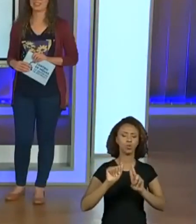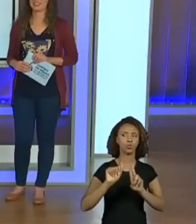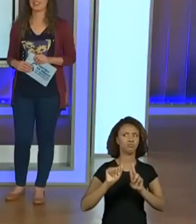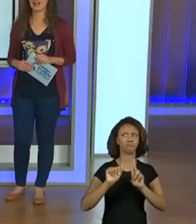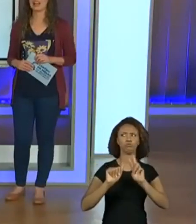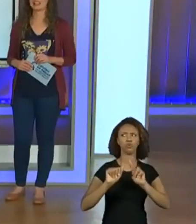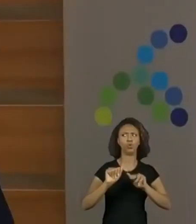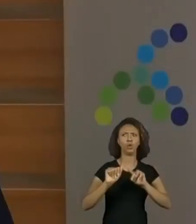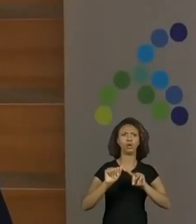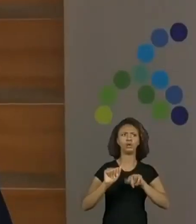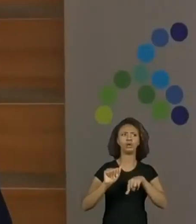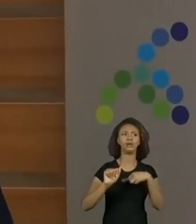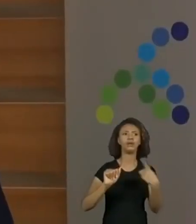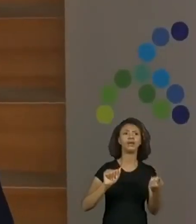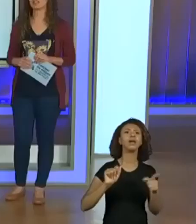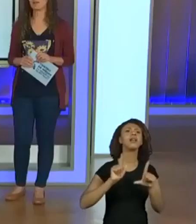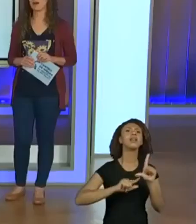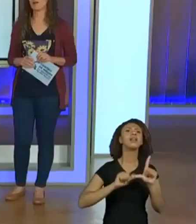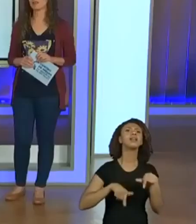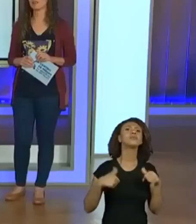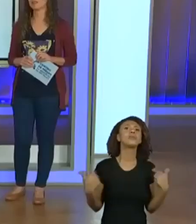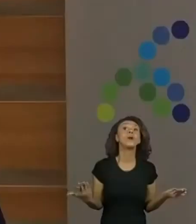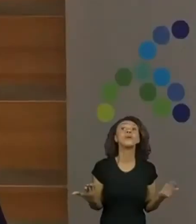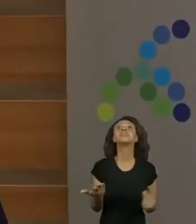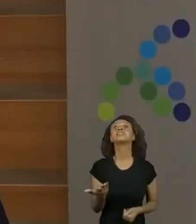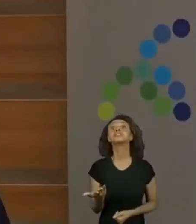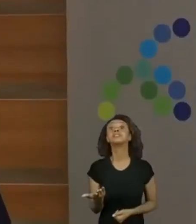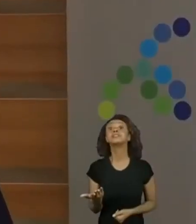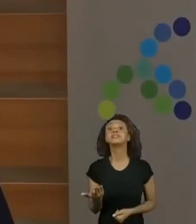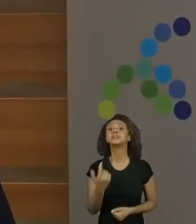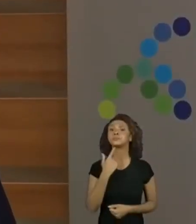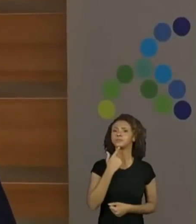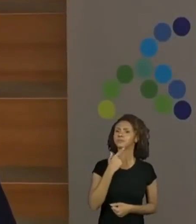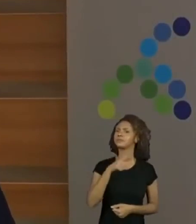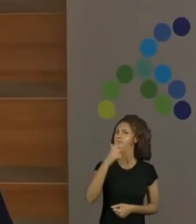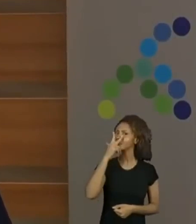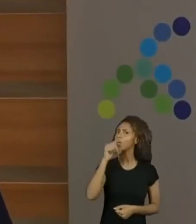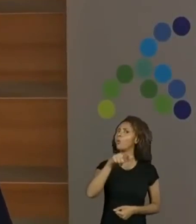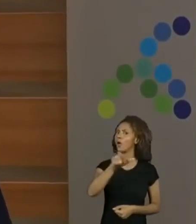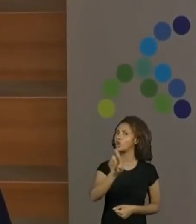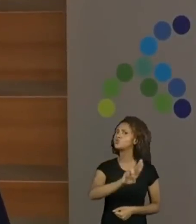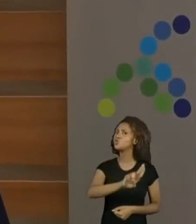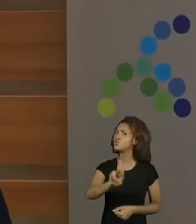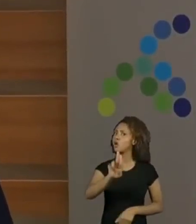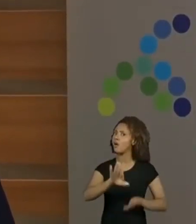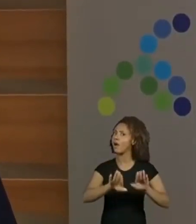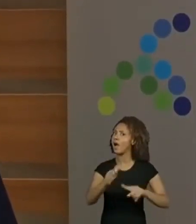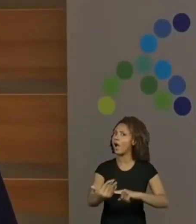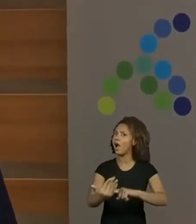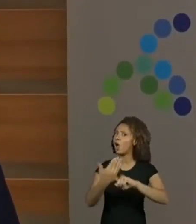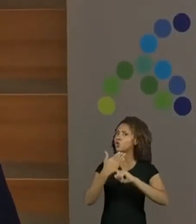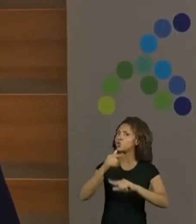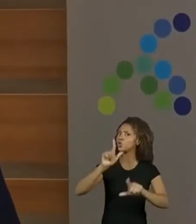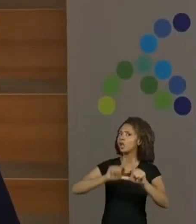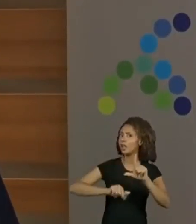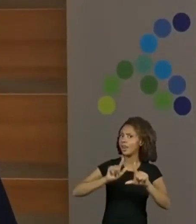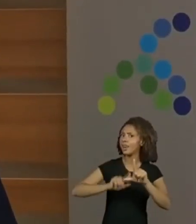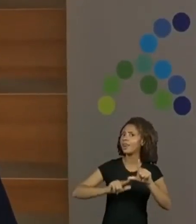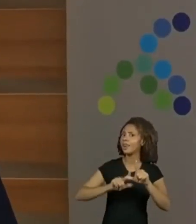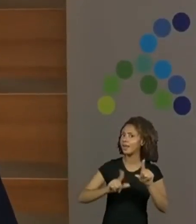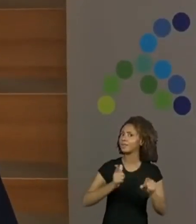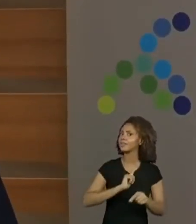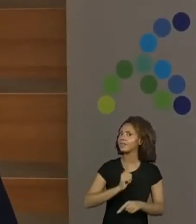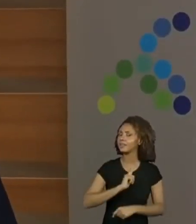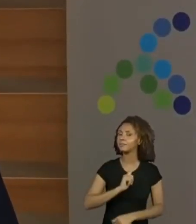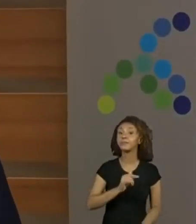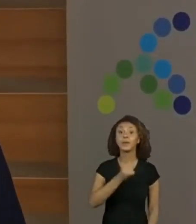crianças? Ah, eles já sabem, professora Ana Paula. Eu acredito que deveria ter outra criança que tenha um nome que possa ajudar. Olha só. Quem tem nome poderia também.